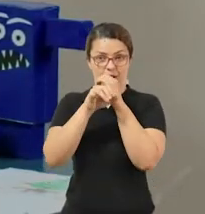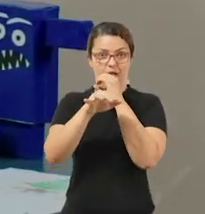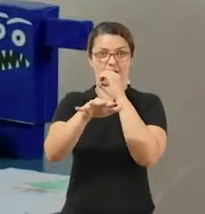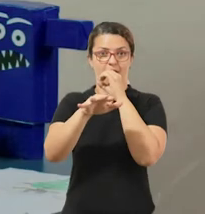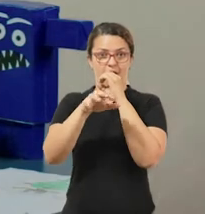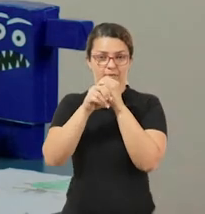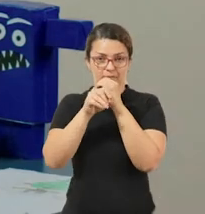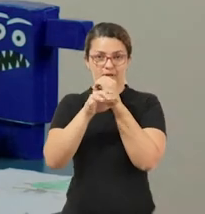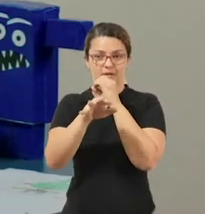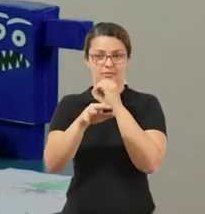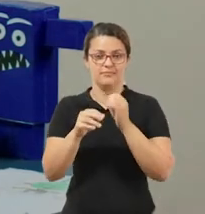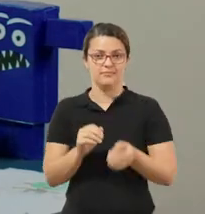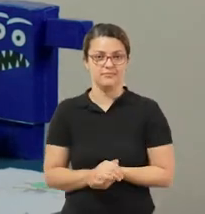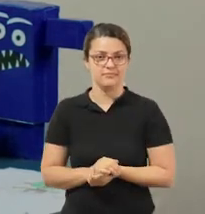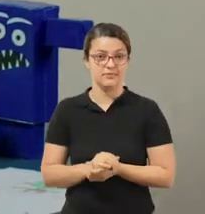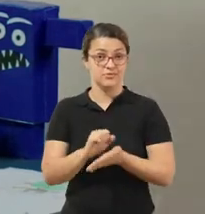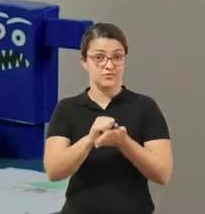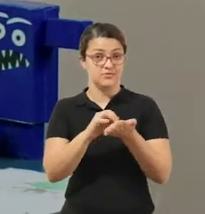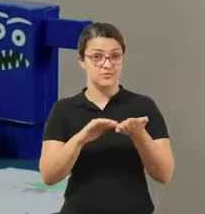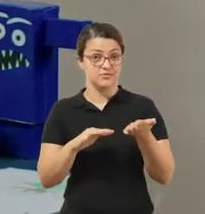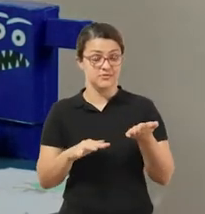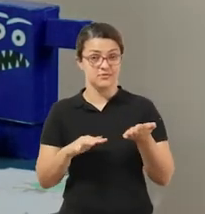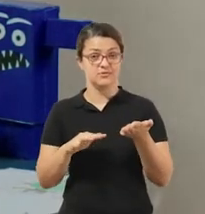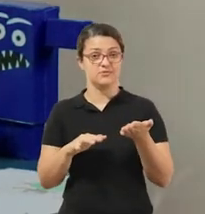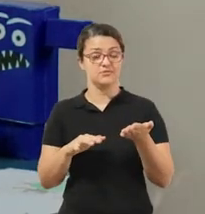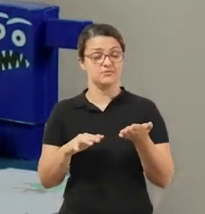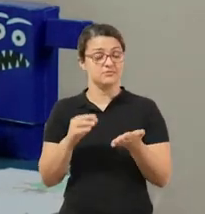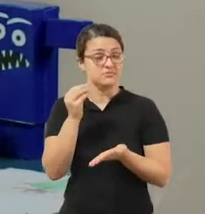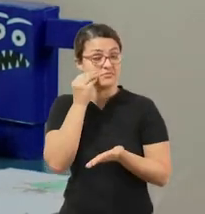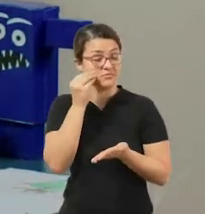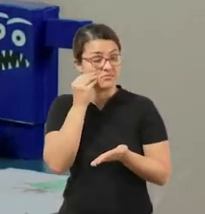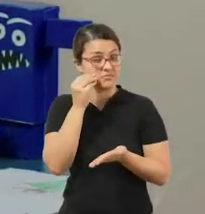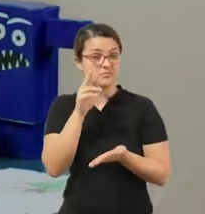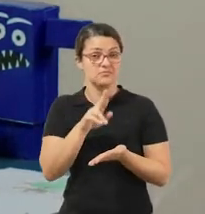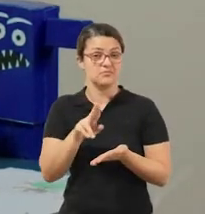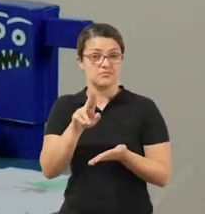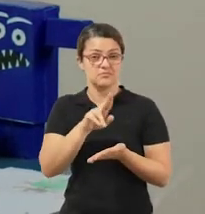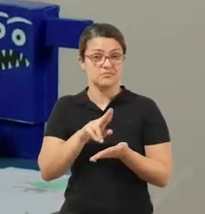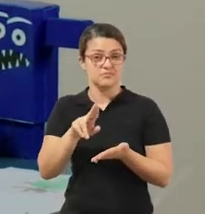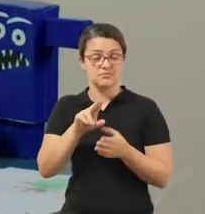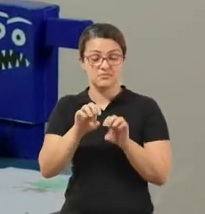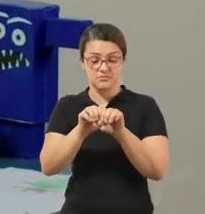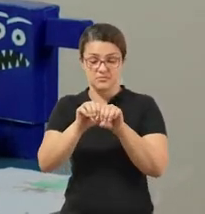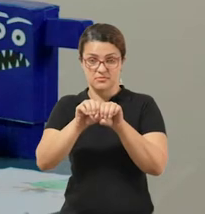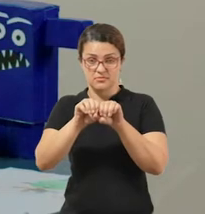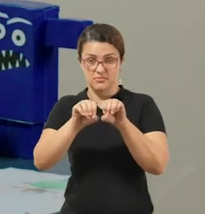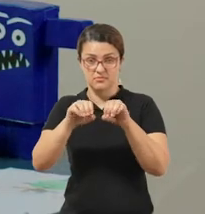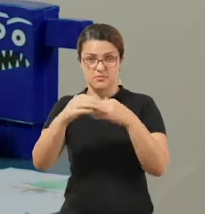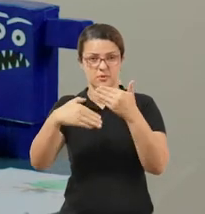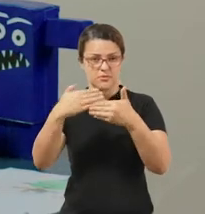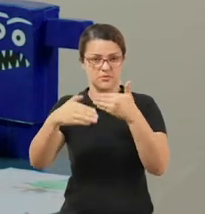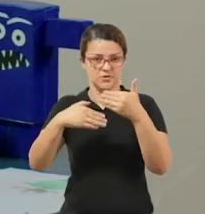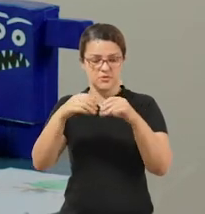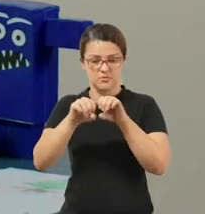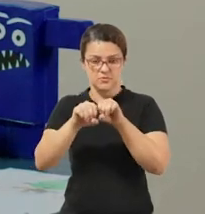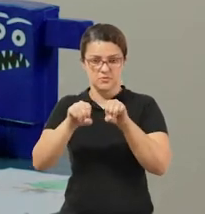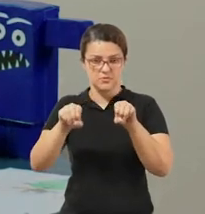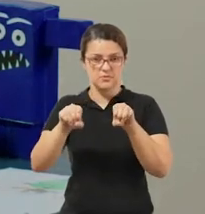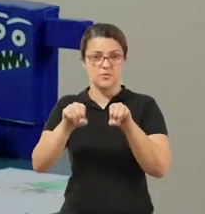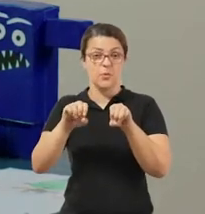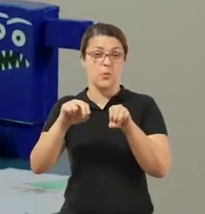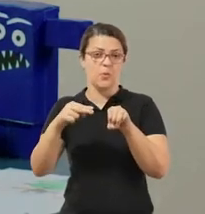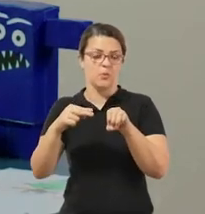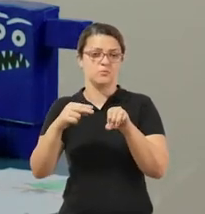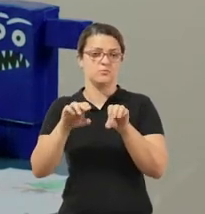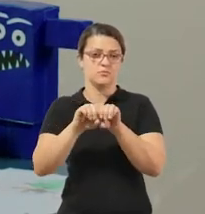Então, essa é mais uma atividade que vocês podem estar utilizando o rolinho de papel higiênico